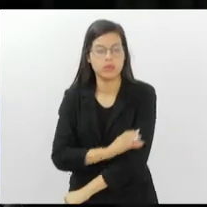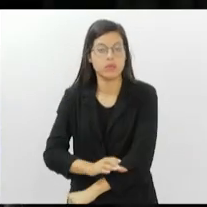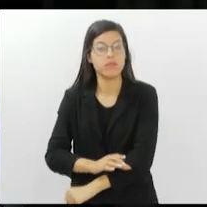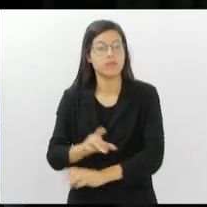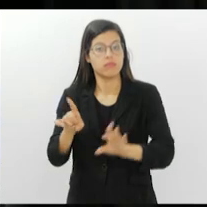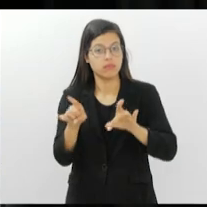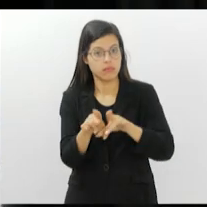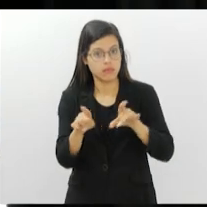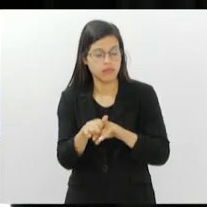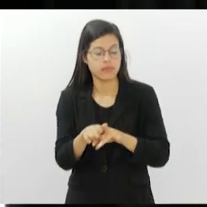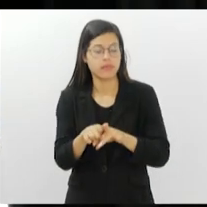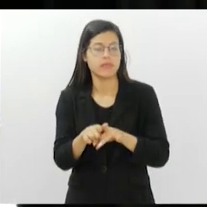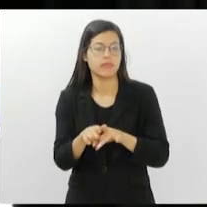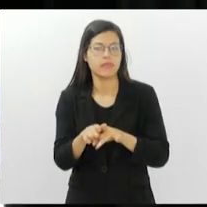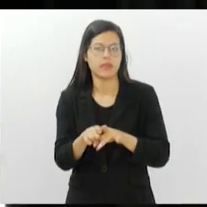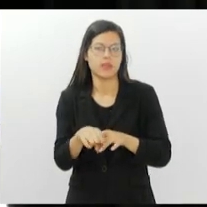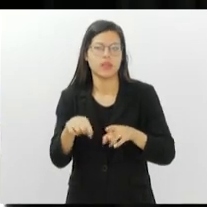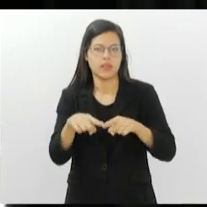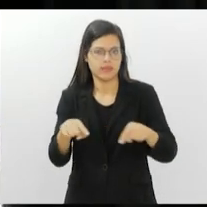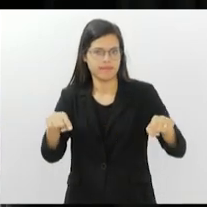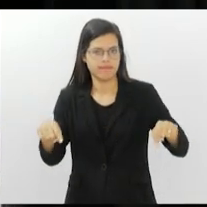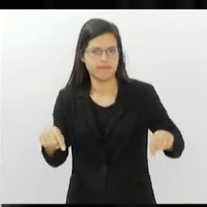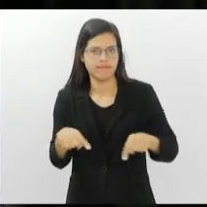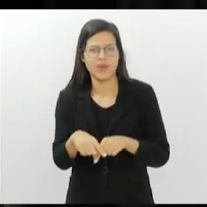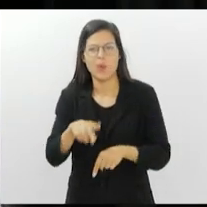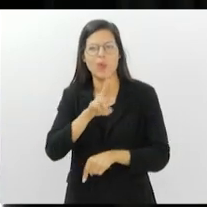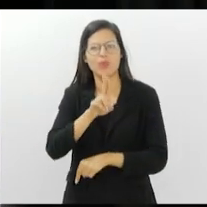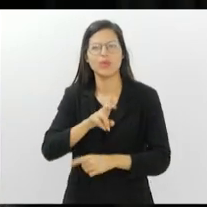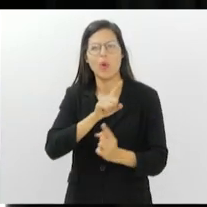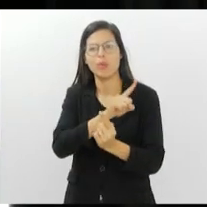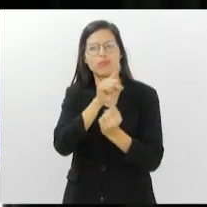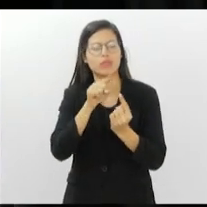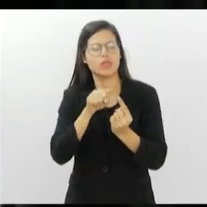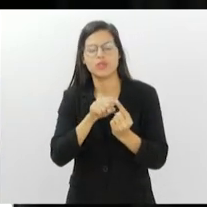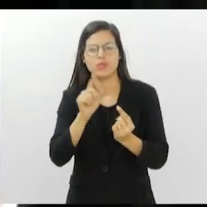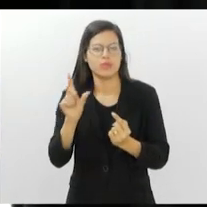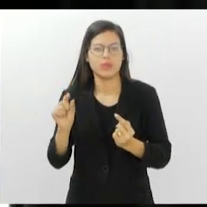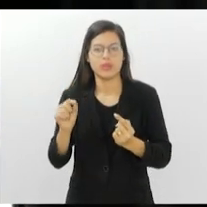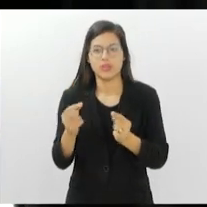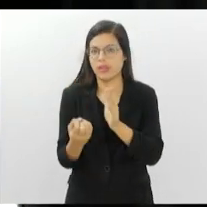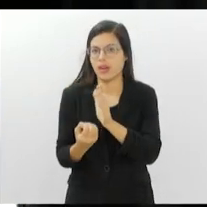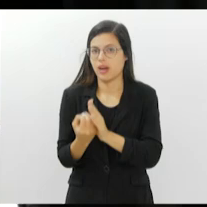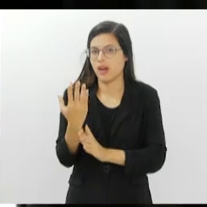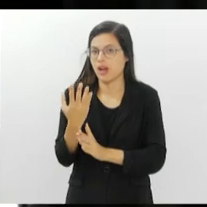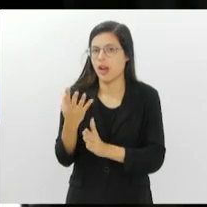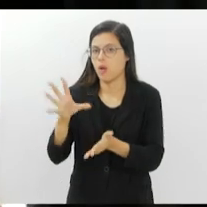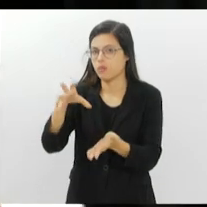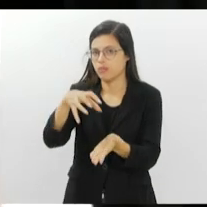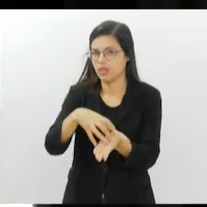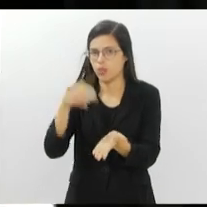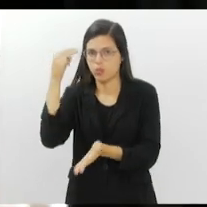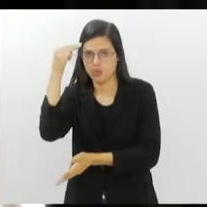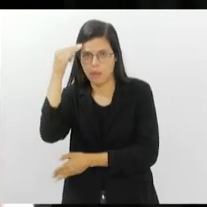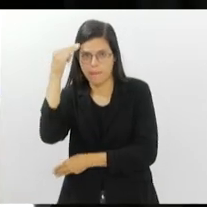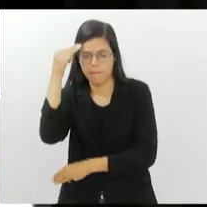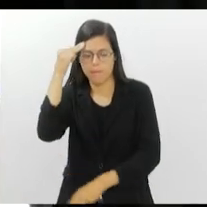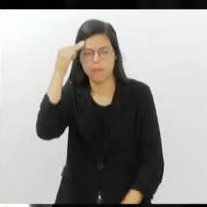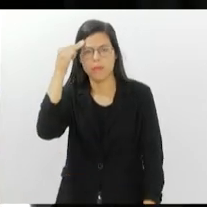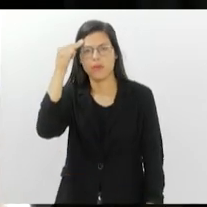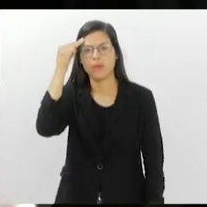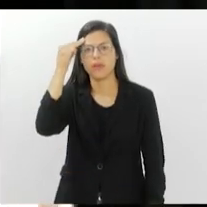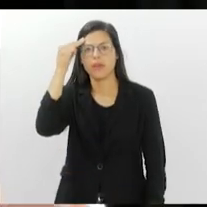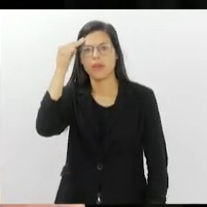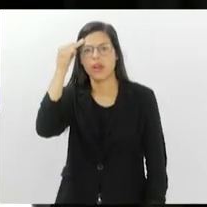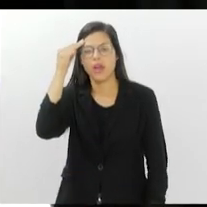esse estúdio servirá para que a gente possa criar um centro de memória, um centro de memória